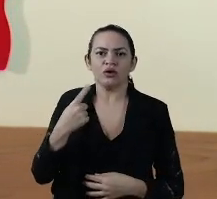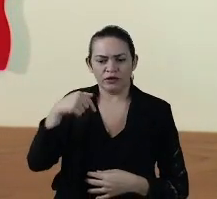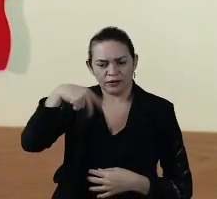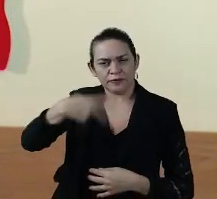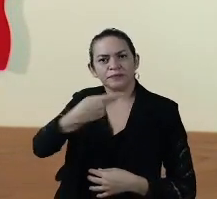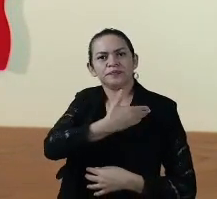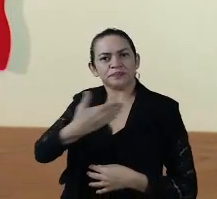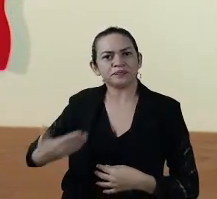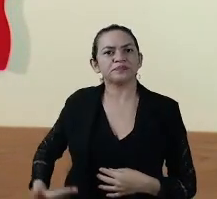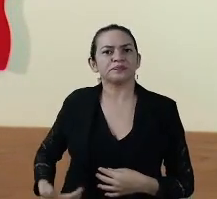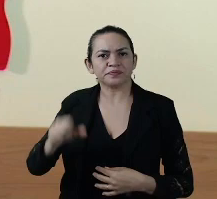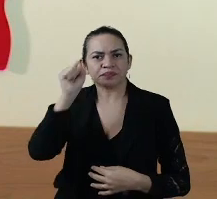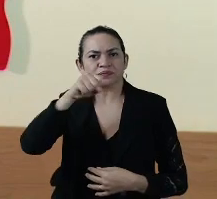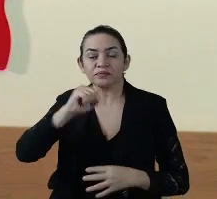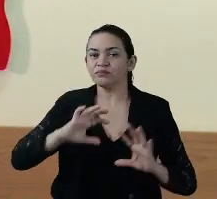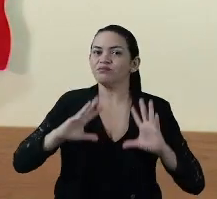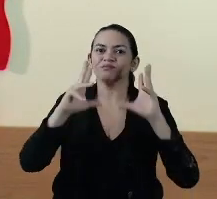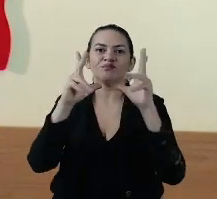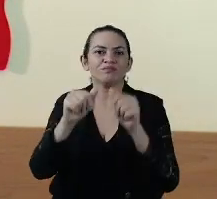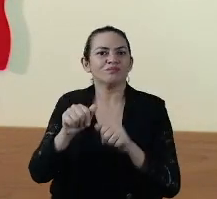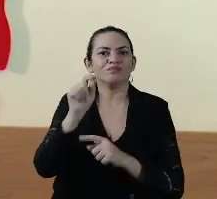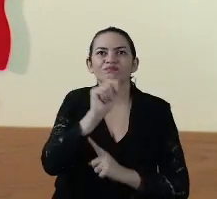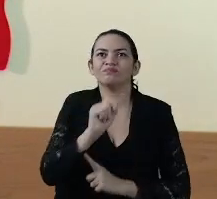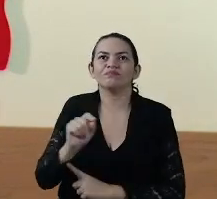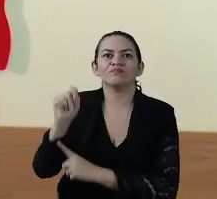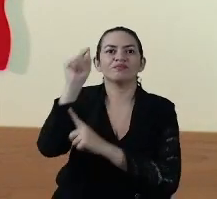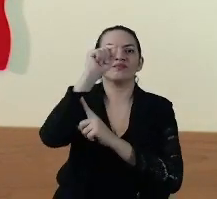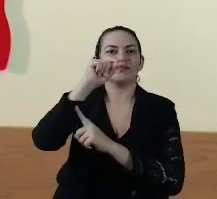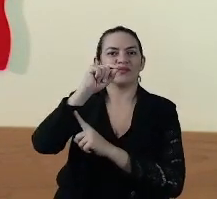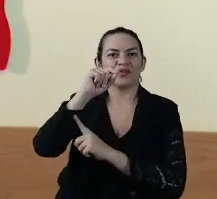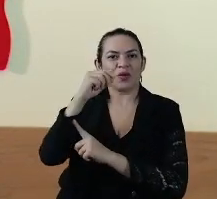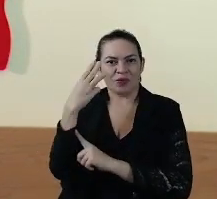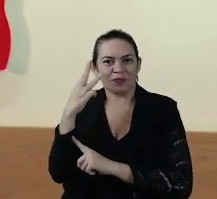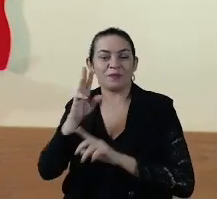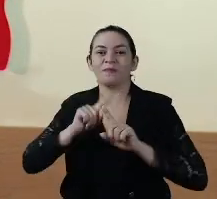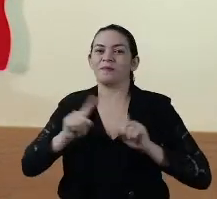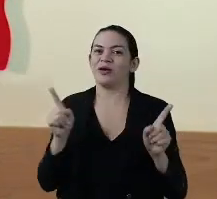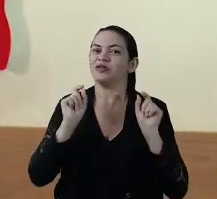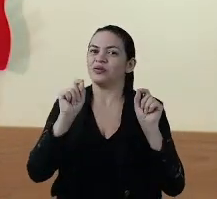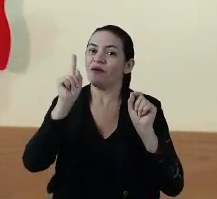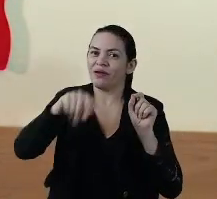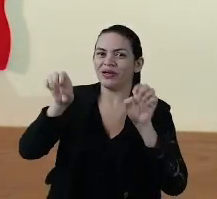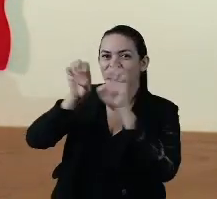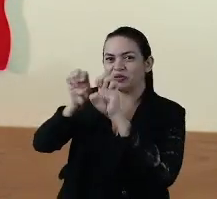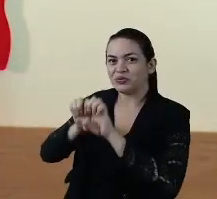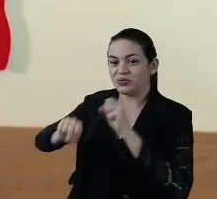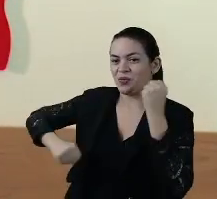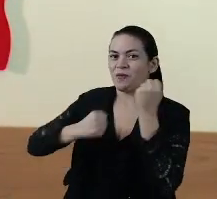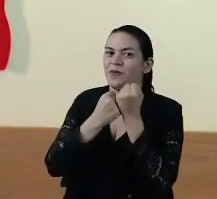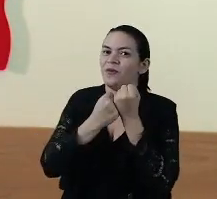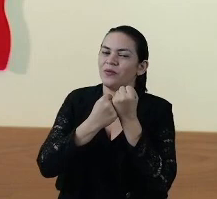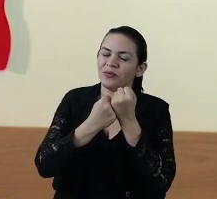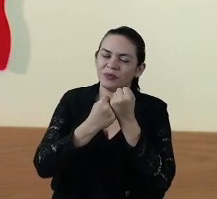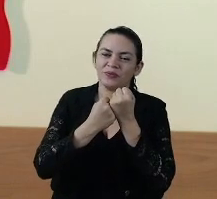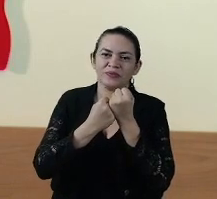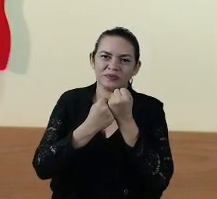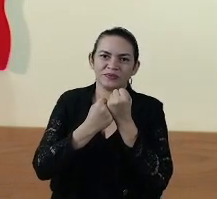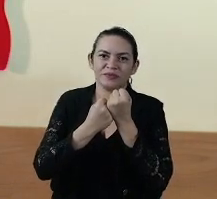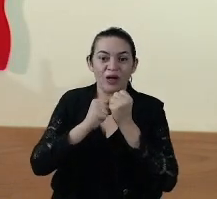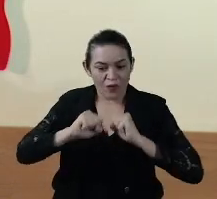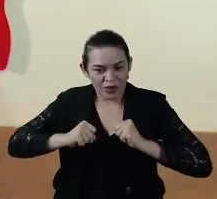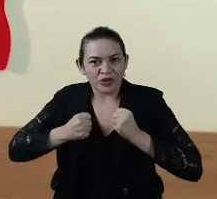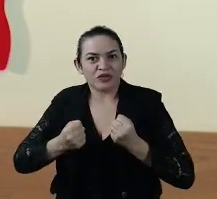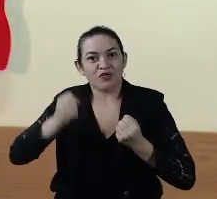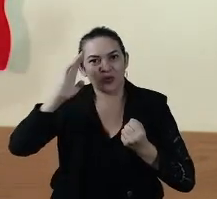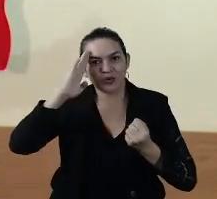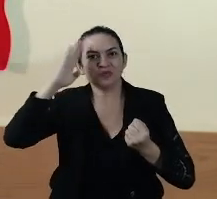nosso governo, em todas as regiões do Maranhão. Mas são estruturas de apoio ao